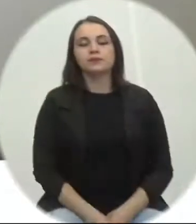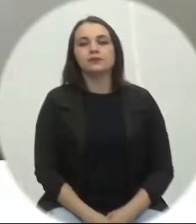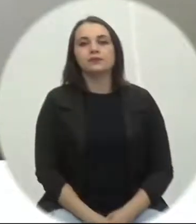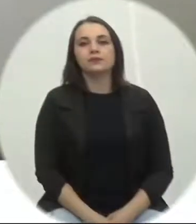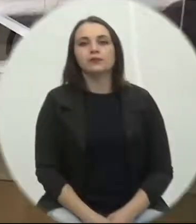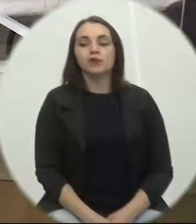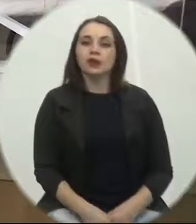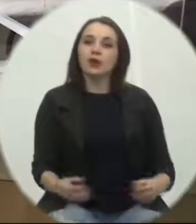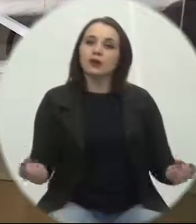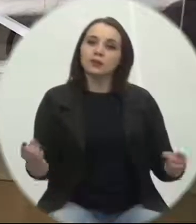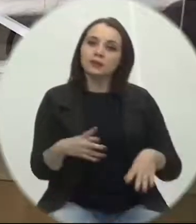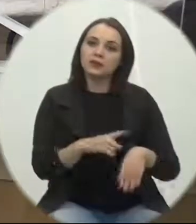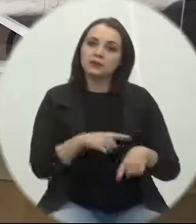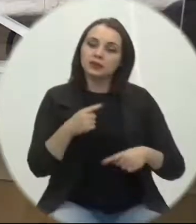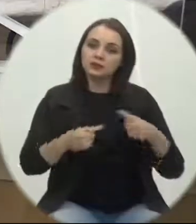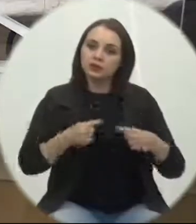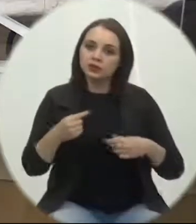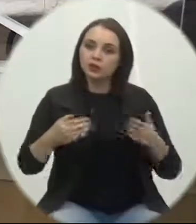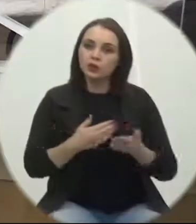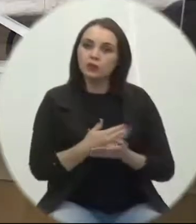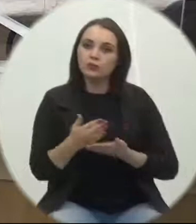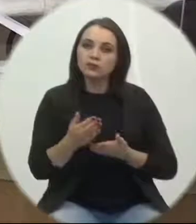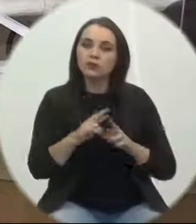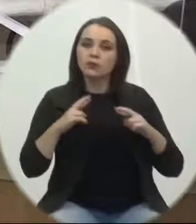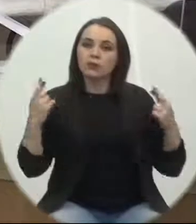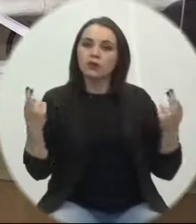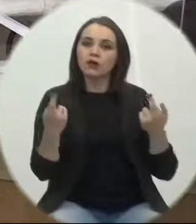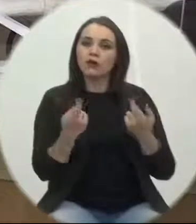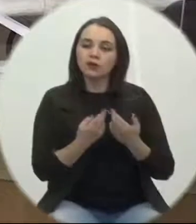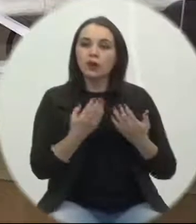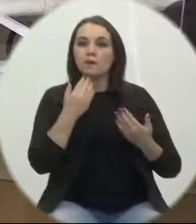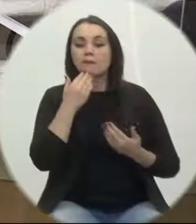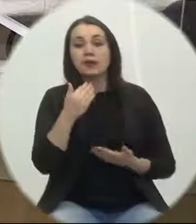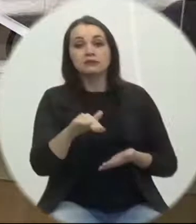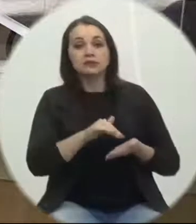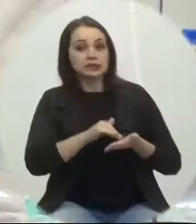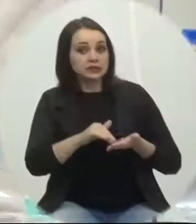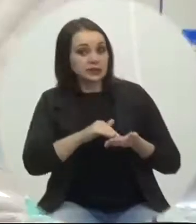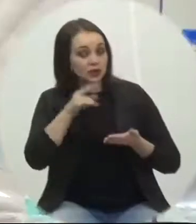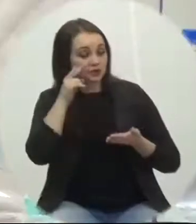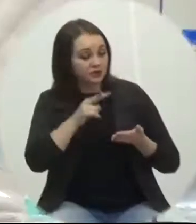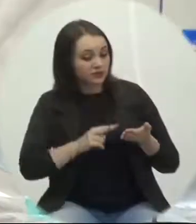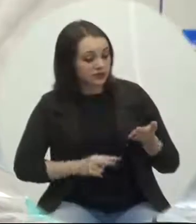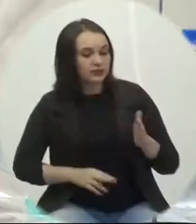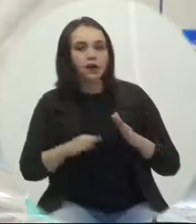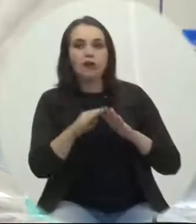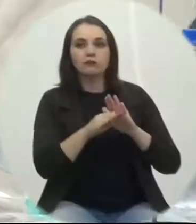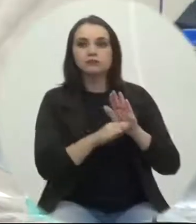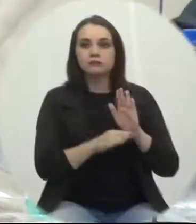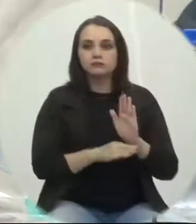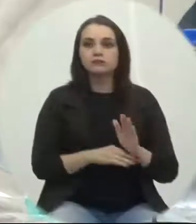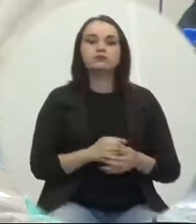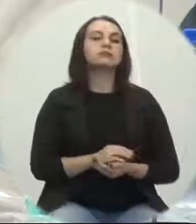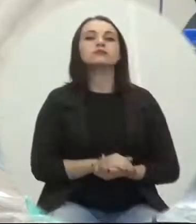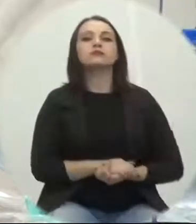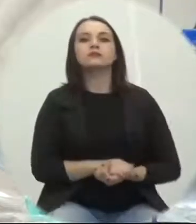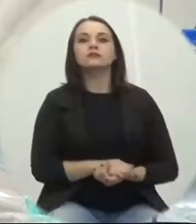Terminado o horário político, passamos para o grande expediente. Solicito ao Sr. Secretário que faça a leitura das matérias.